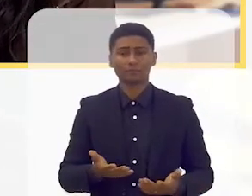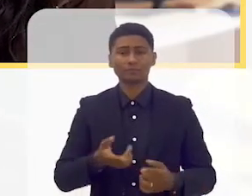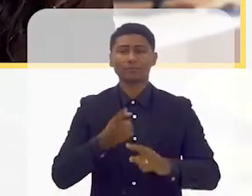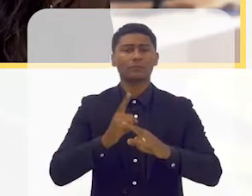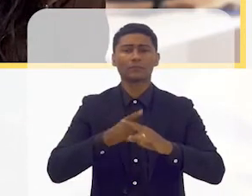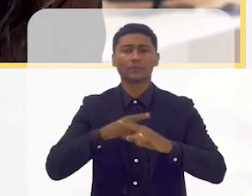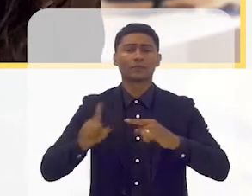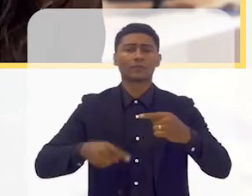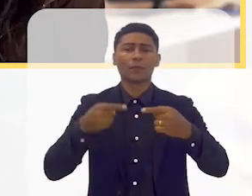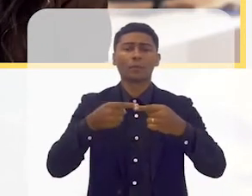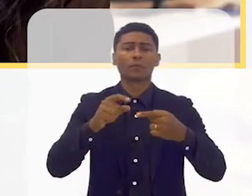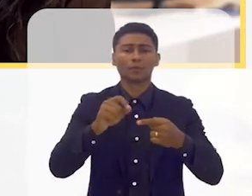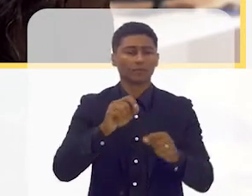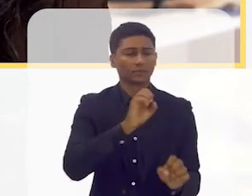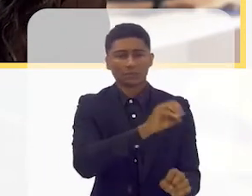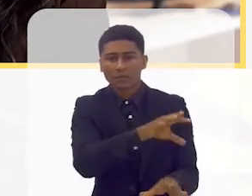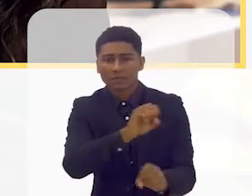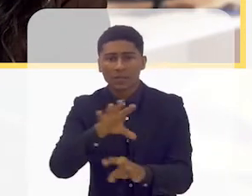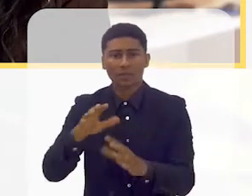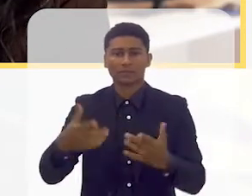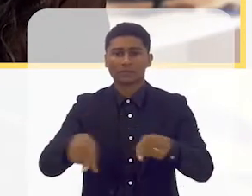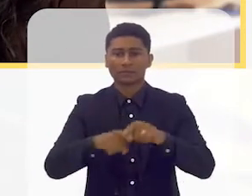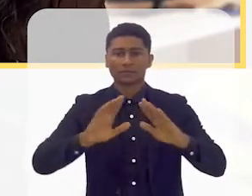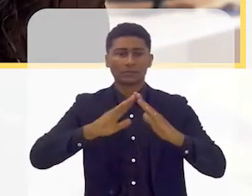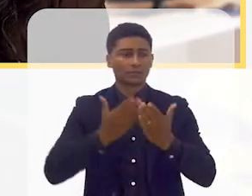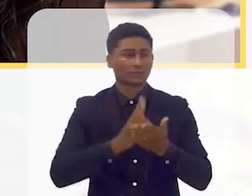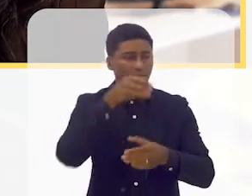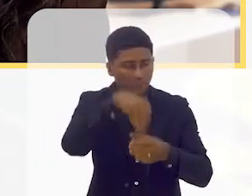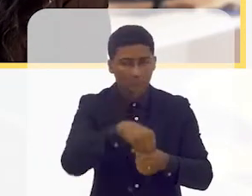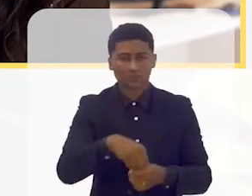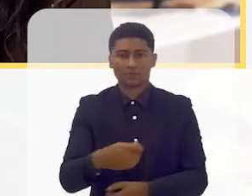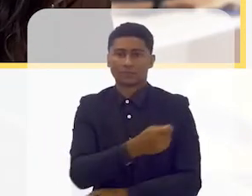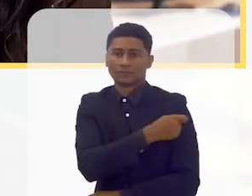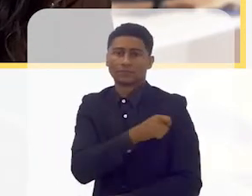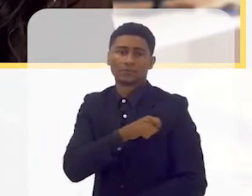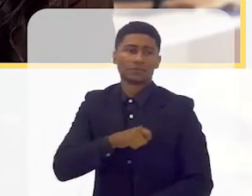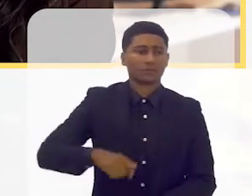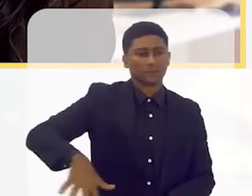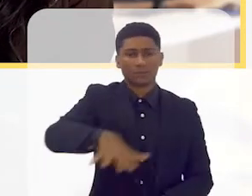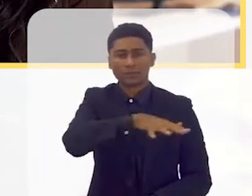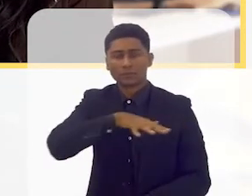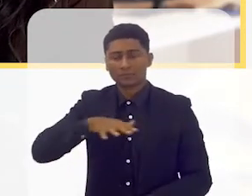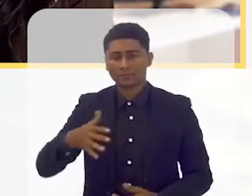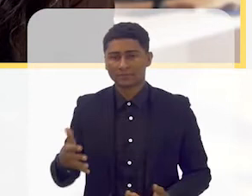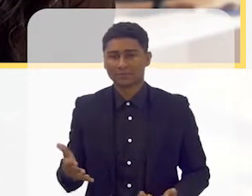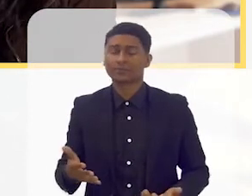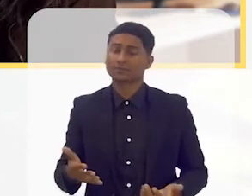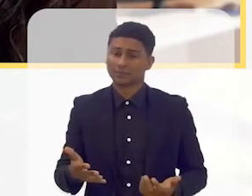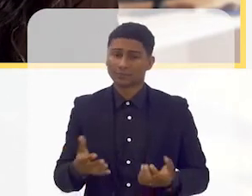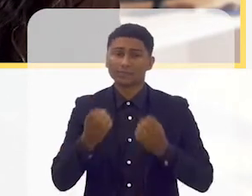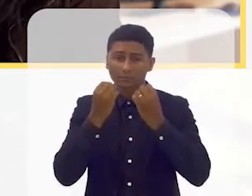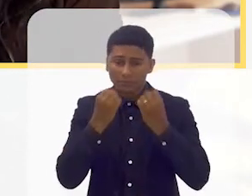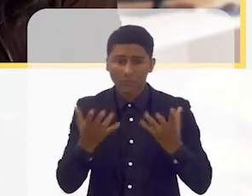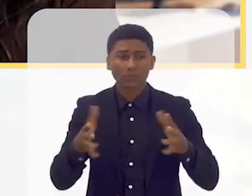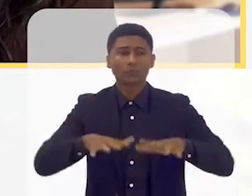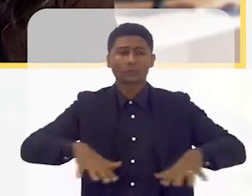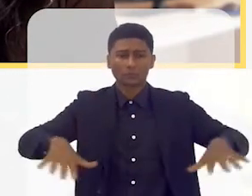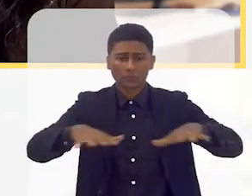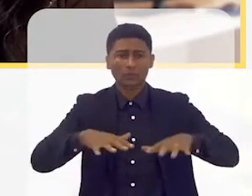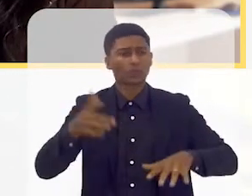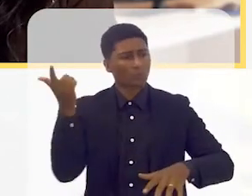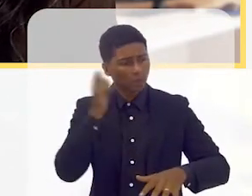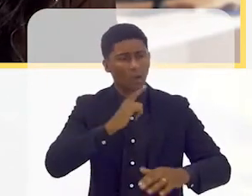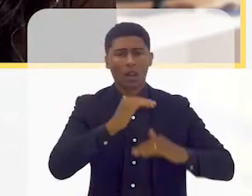de educar, de pensar a escola, de pensar os alunos, é uma forma que só enriquece a